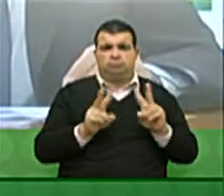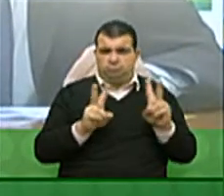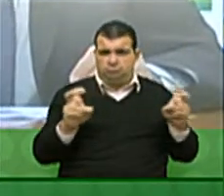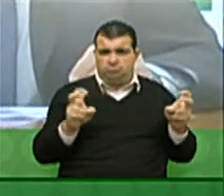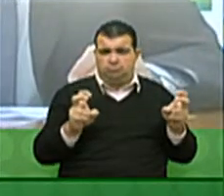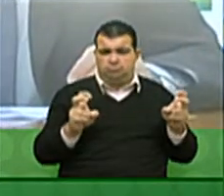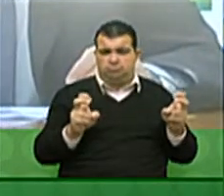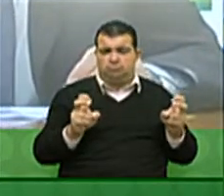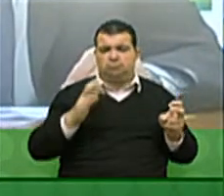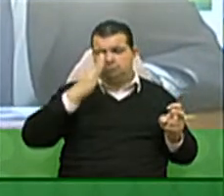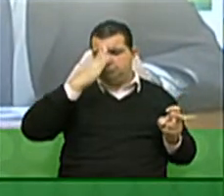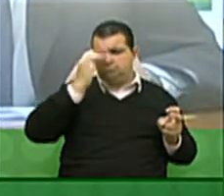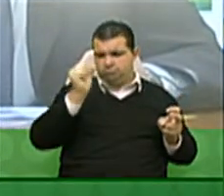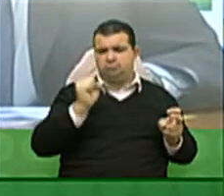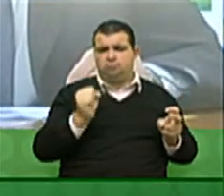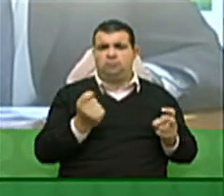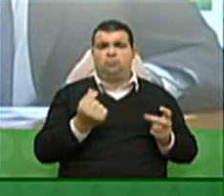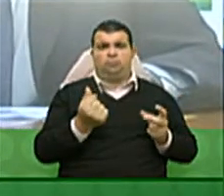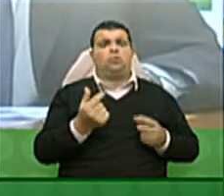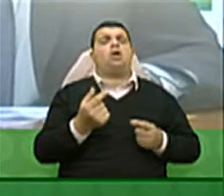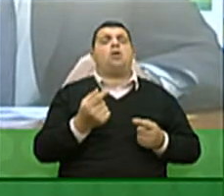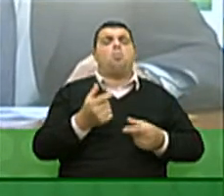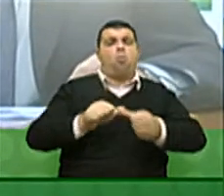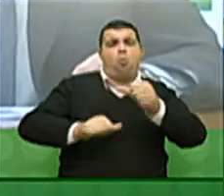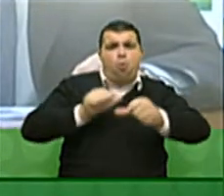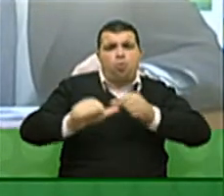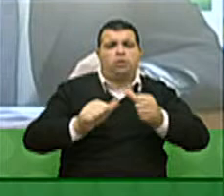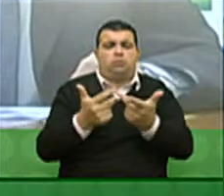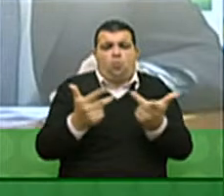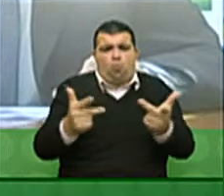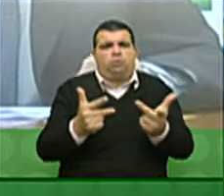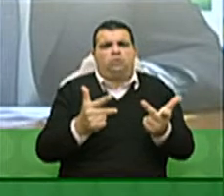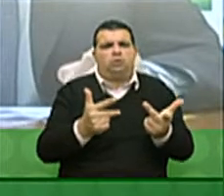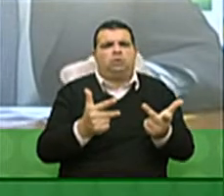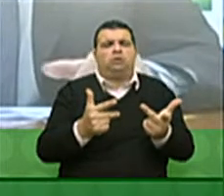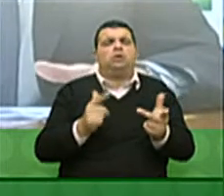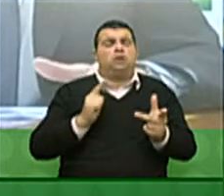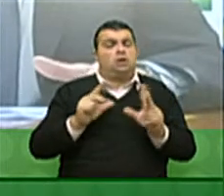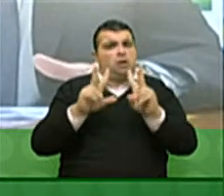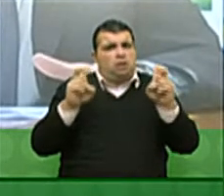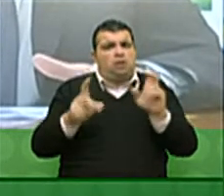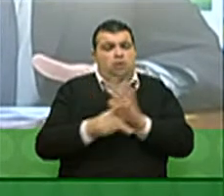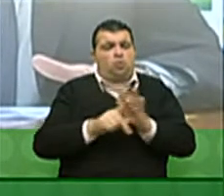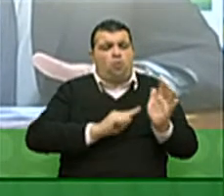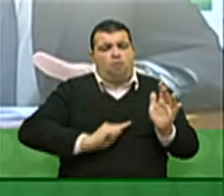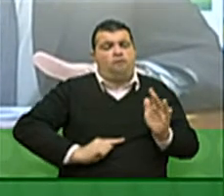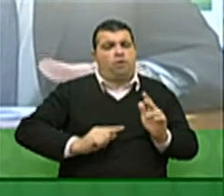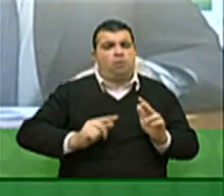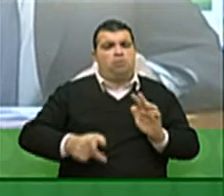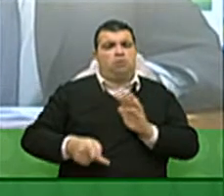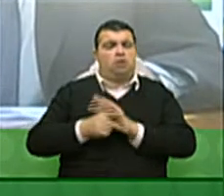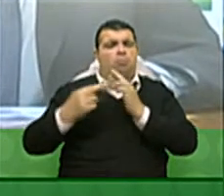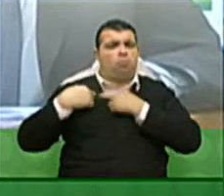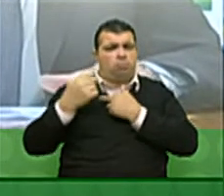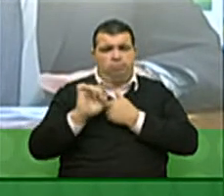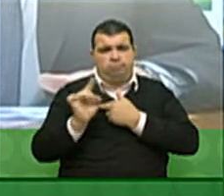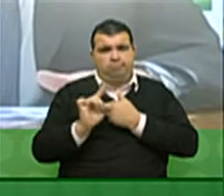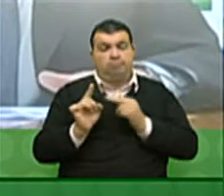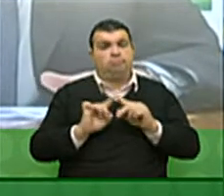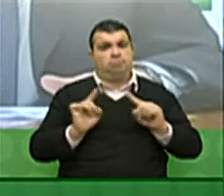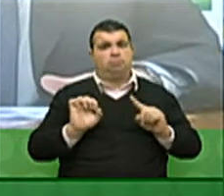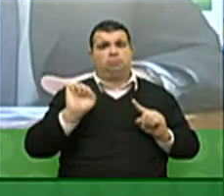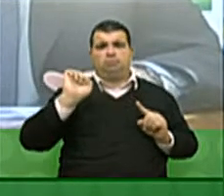sabem que a agenda de reformas estruturantes não é apenas uma questão do governo, é uma condição